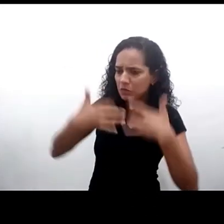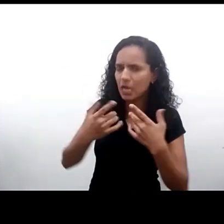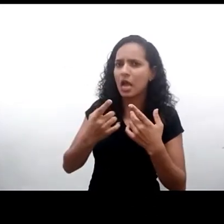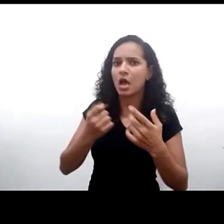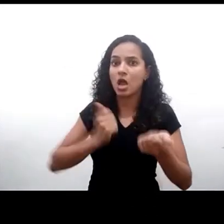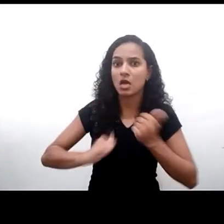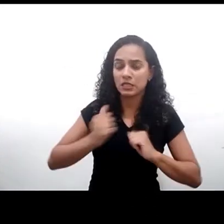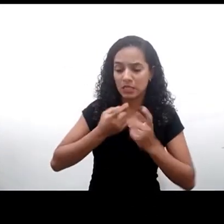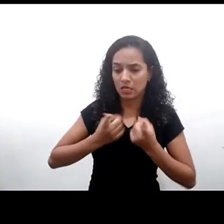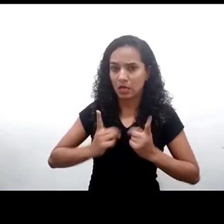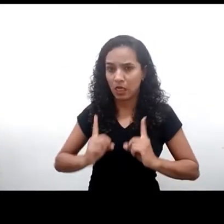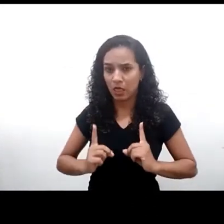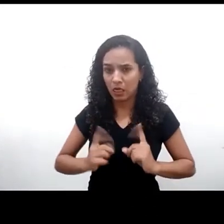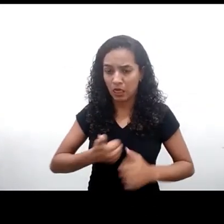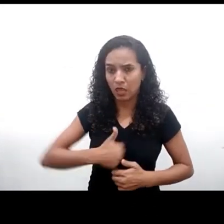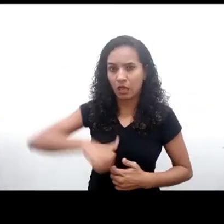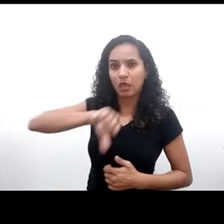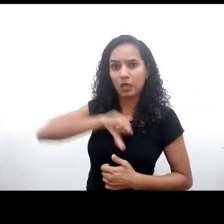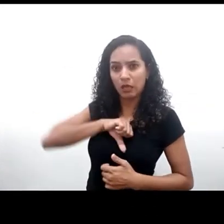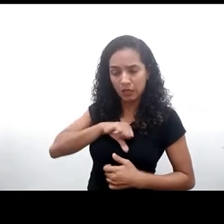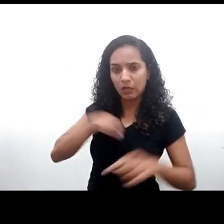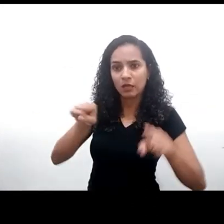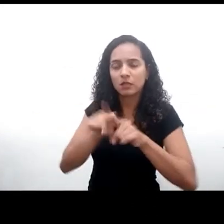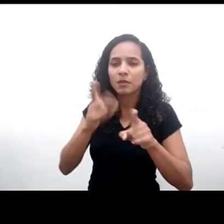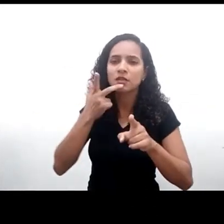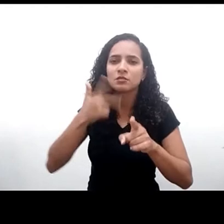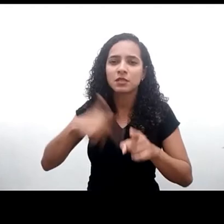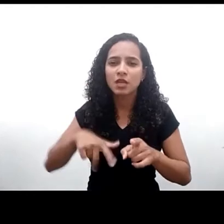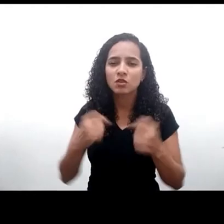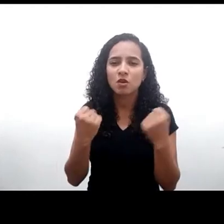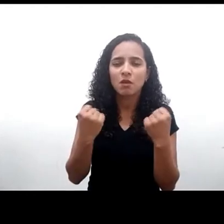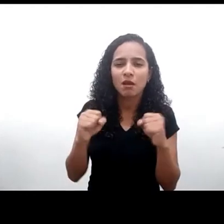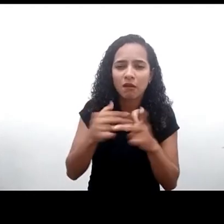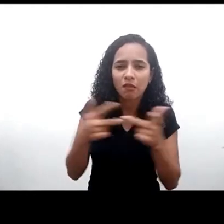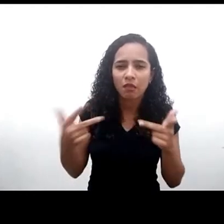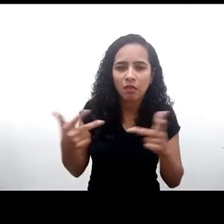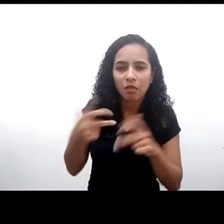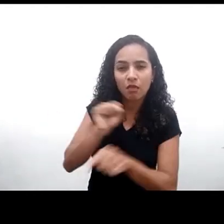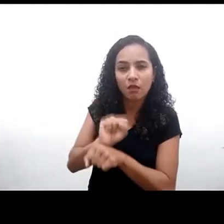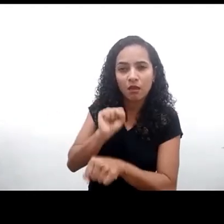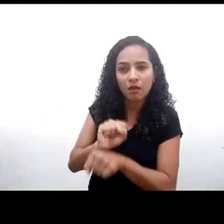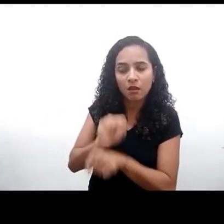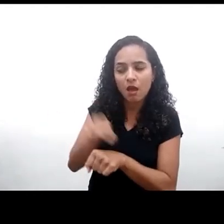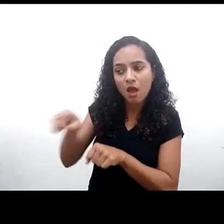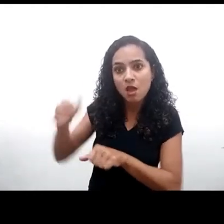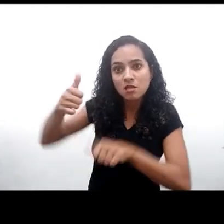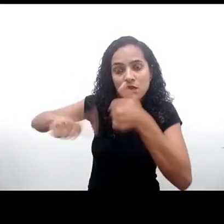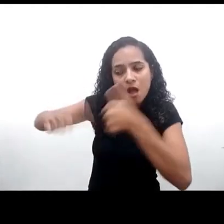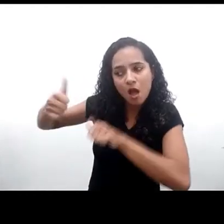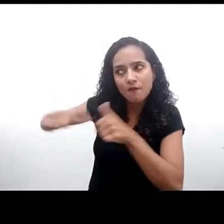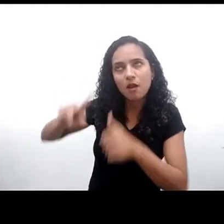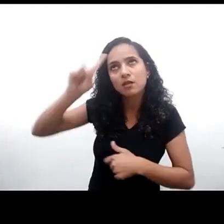autoestima, comentário sobre sedentarismo e mesmo o uso excessivo da internet, eles mesmos fazendo avaliações dos seus próprios